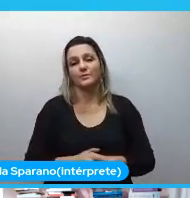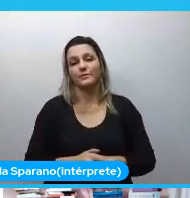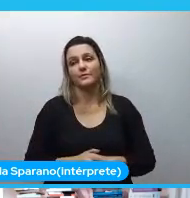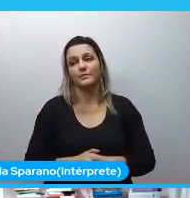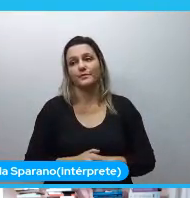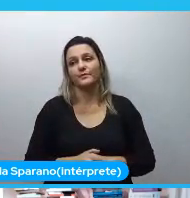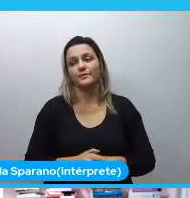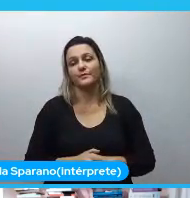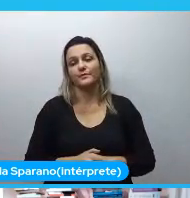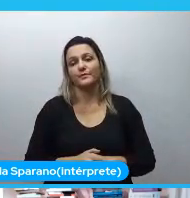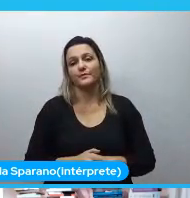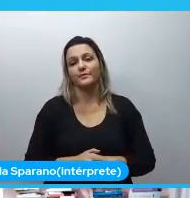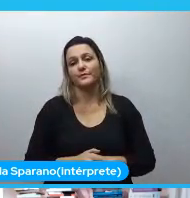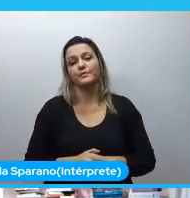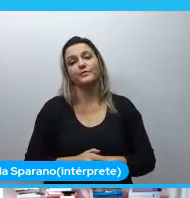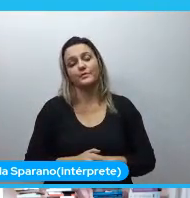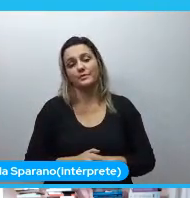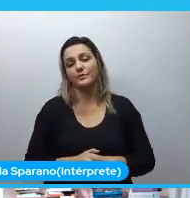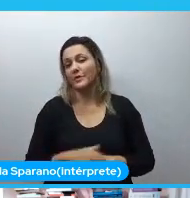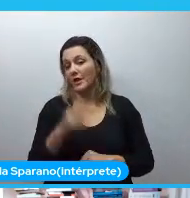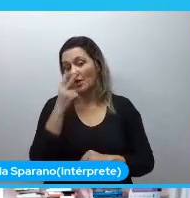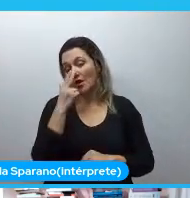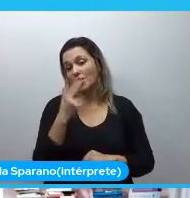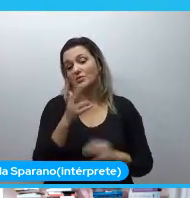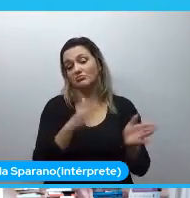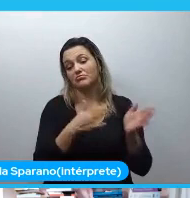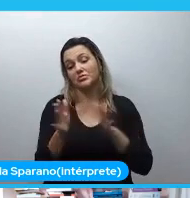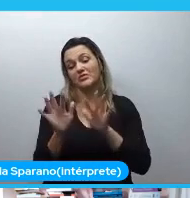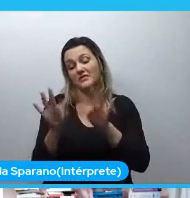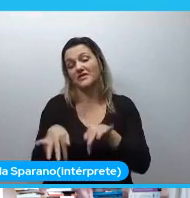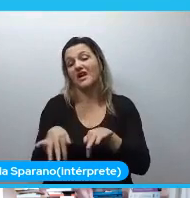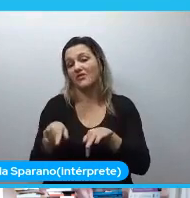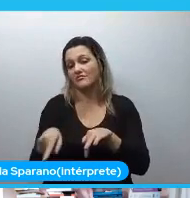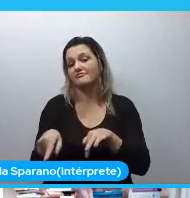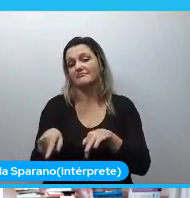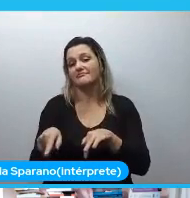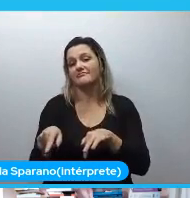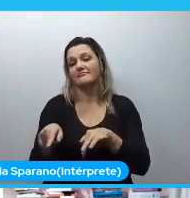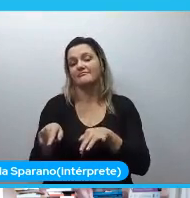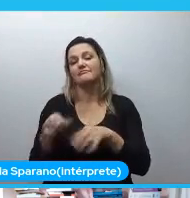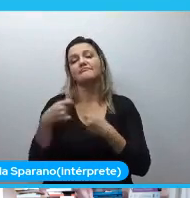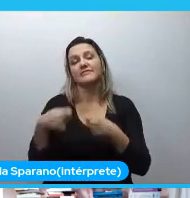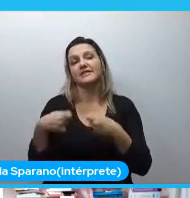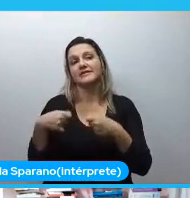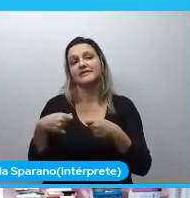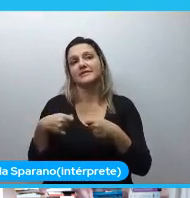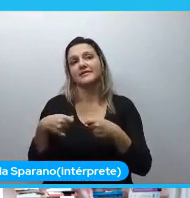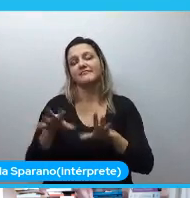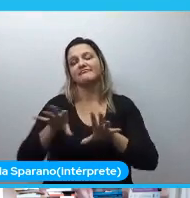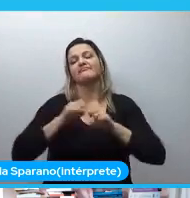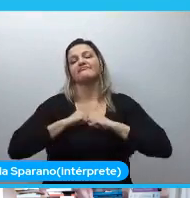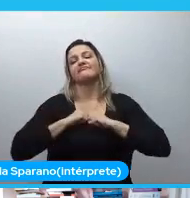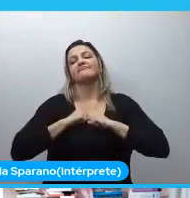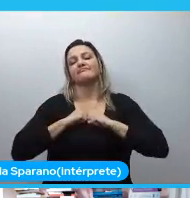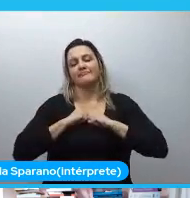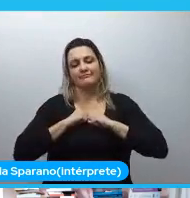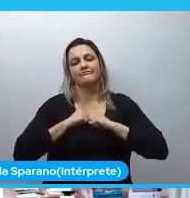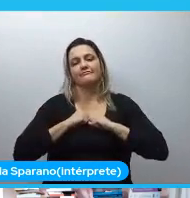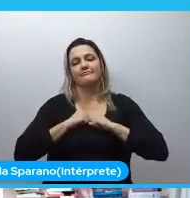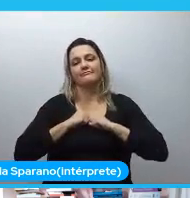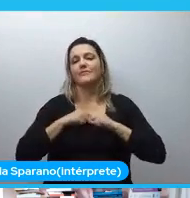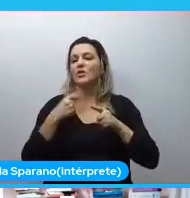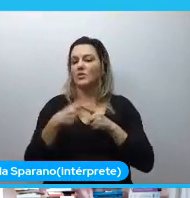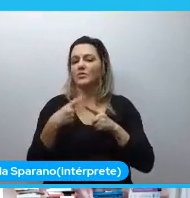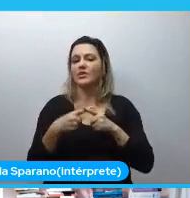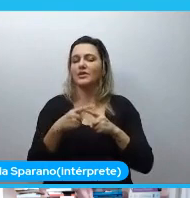e aí eu acho que no final das contas é uma coisa que a gente tem que levar um pouquinho com isso porque houveram